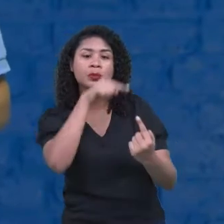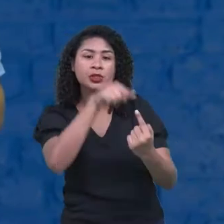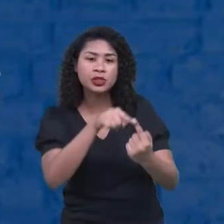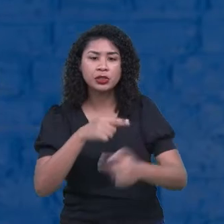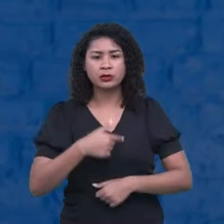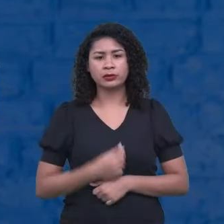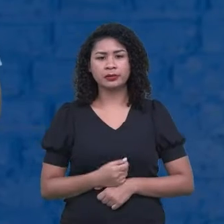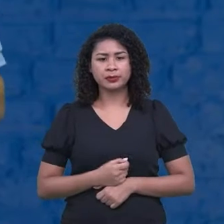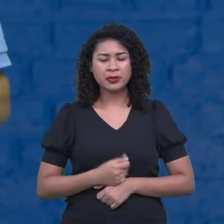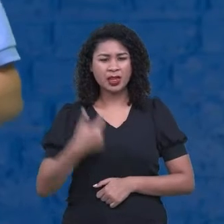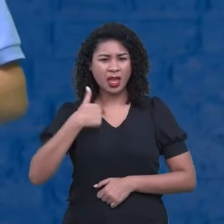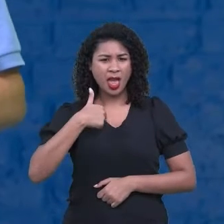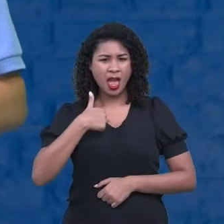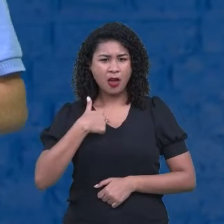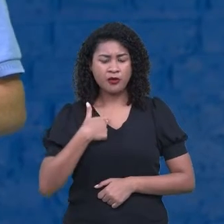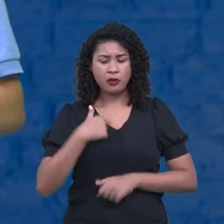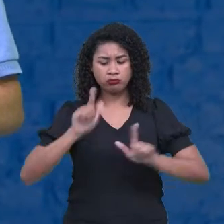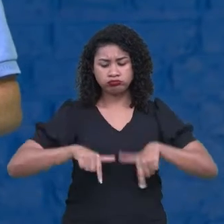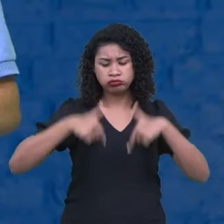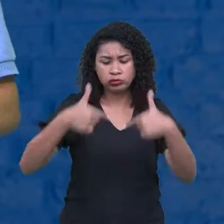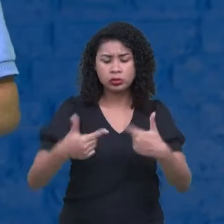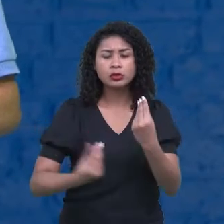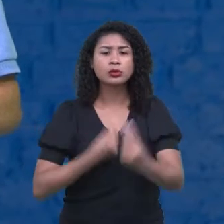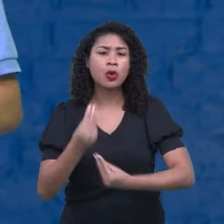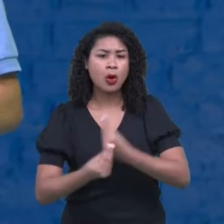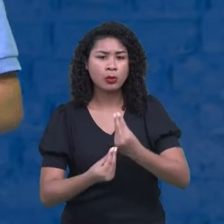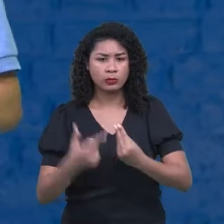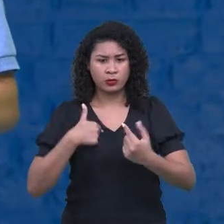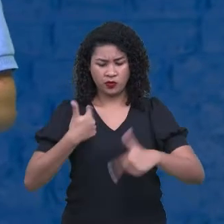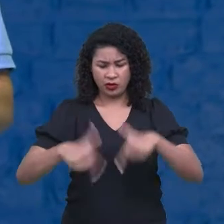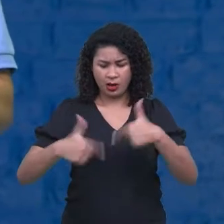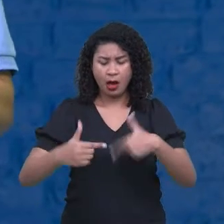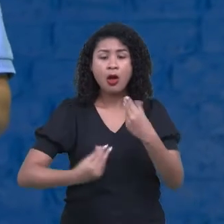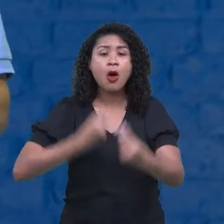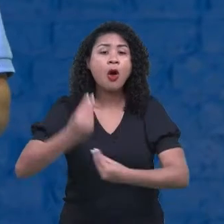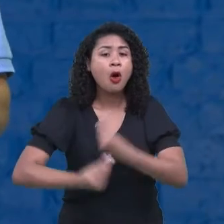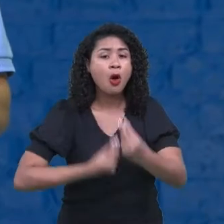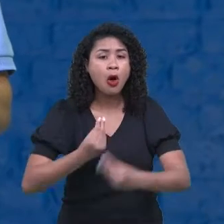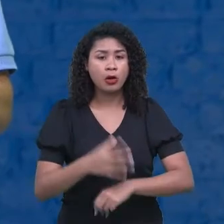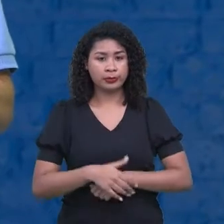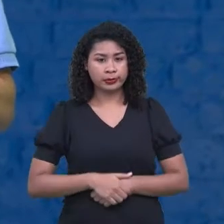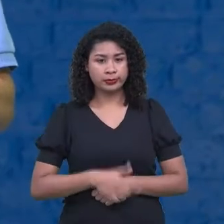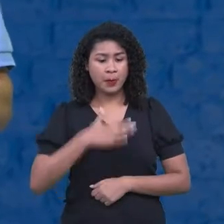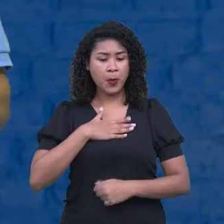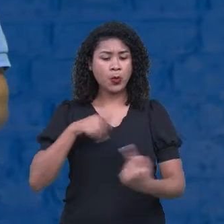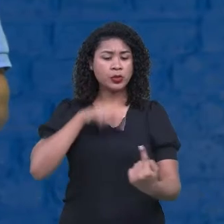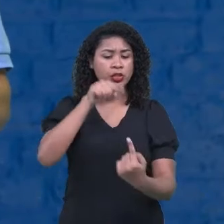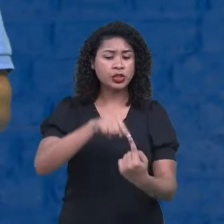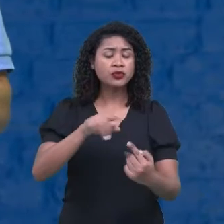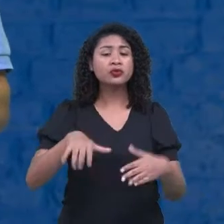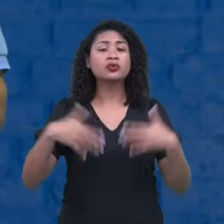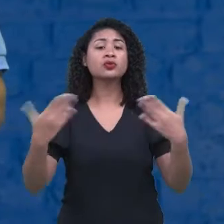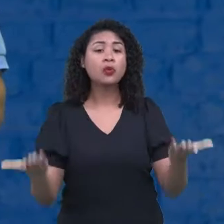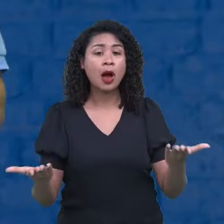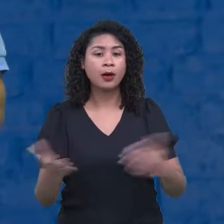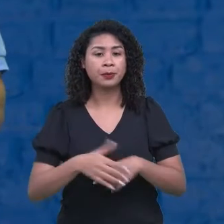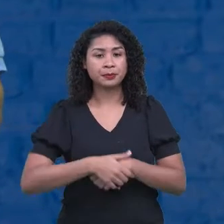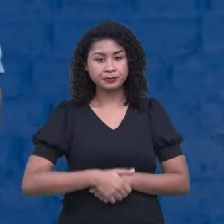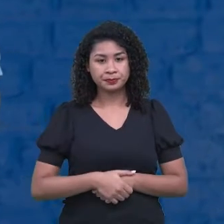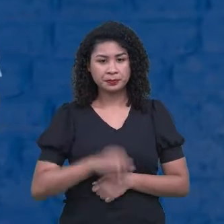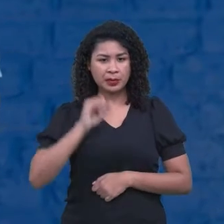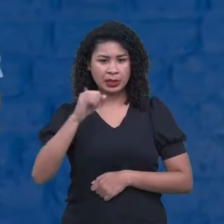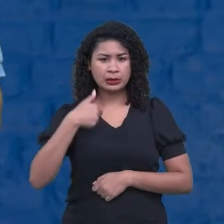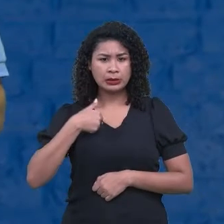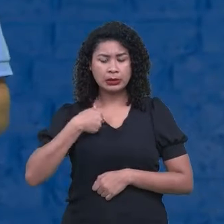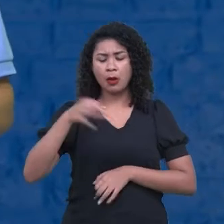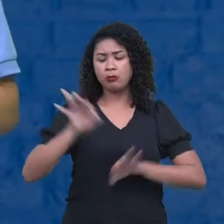Como eu vou agir para conseguir o meu projeto de vida? Quando eu projeto, eu tenho mais ou menos a base do que eu